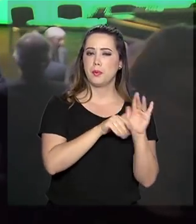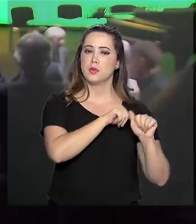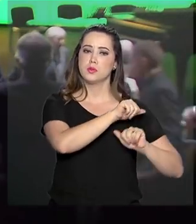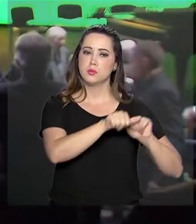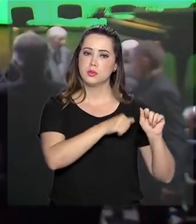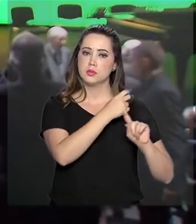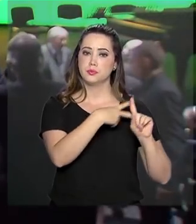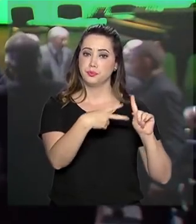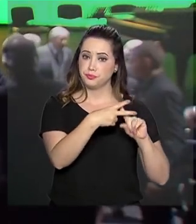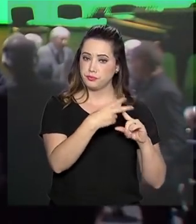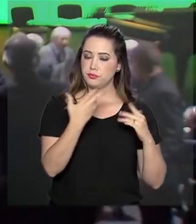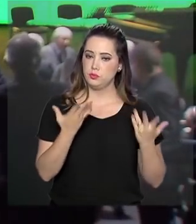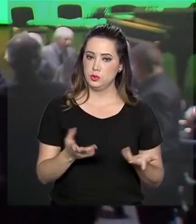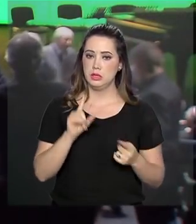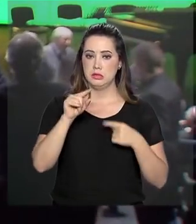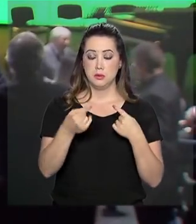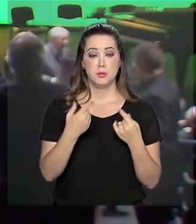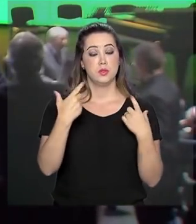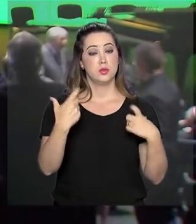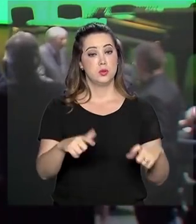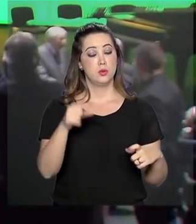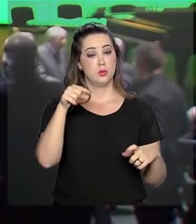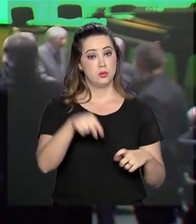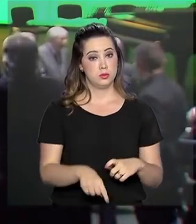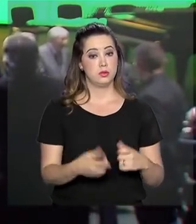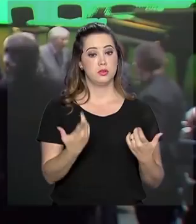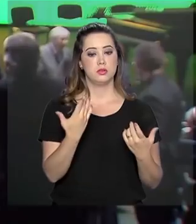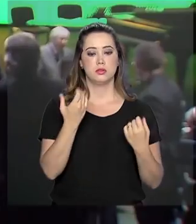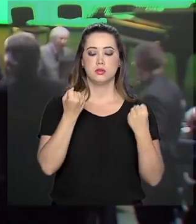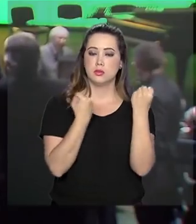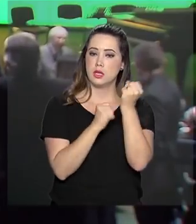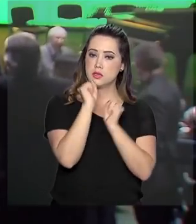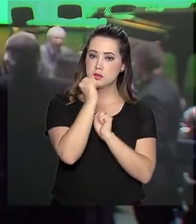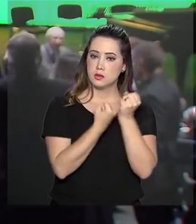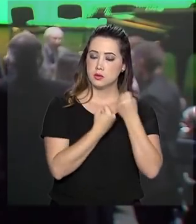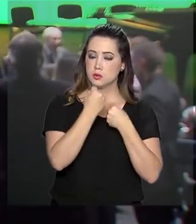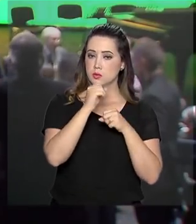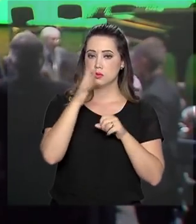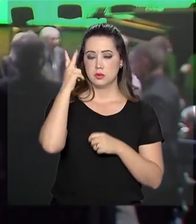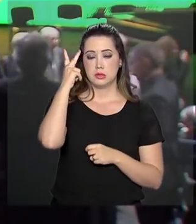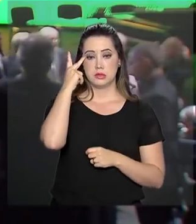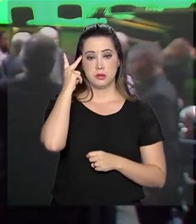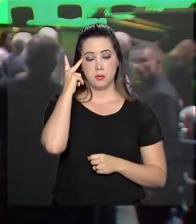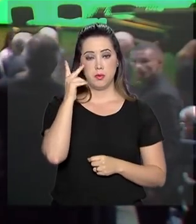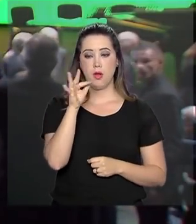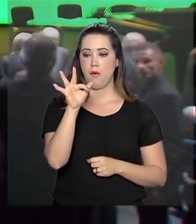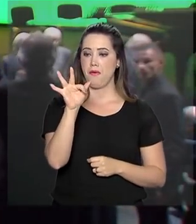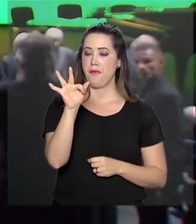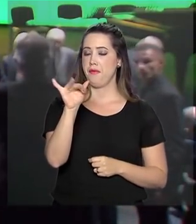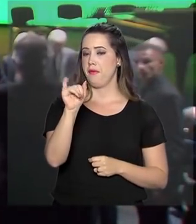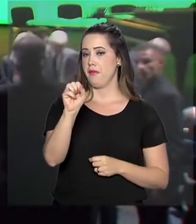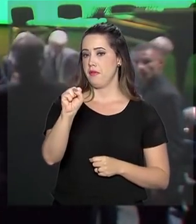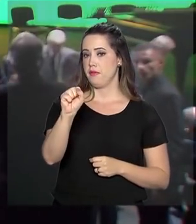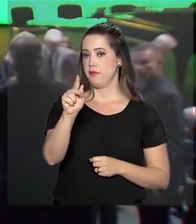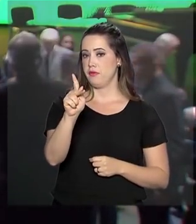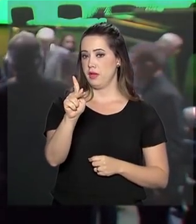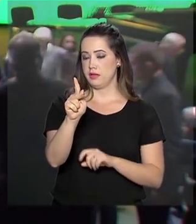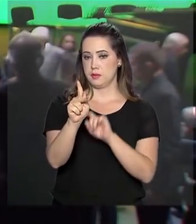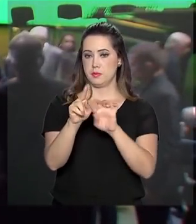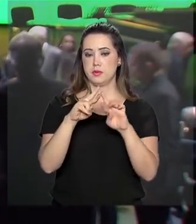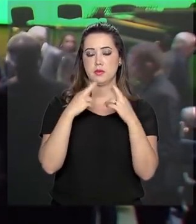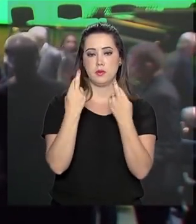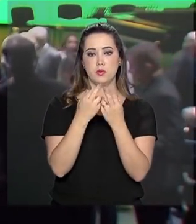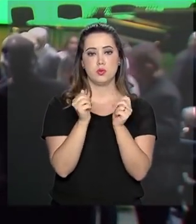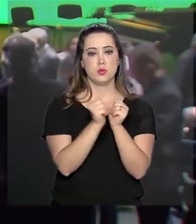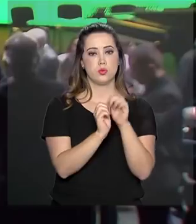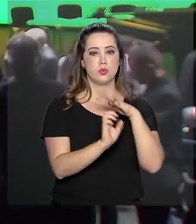o presidente segue aqui para a sede da Federação das Indústrias do Estado de São Paulo, a Fiesp, onde se reúne com empresários